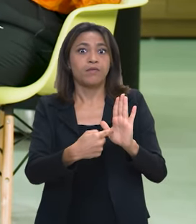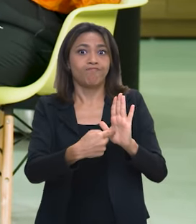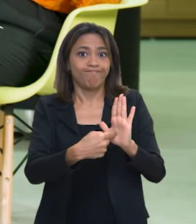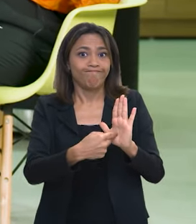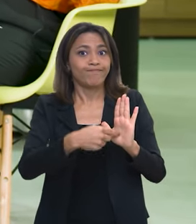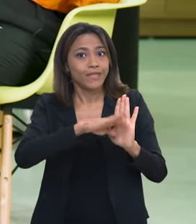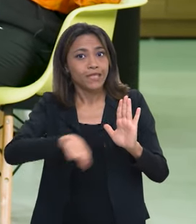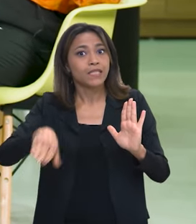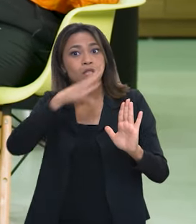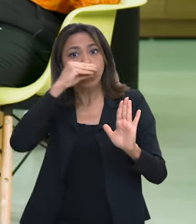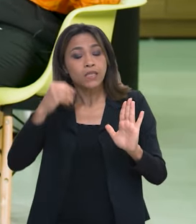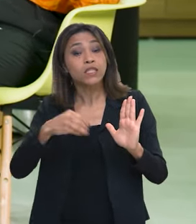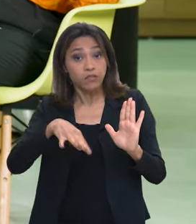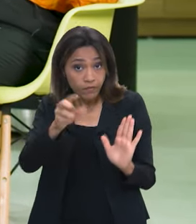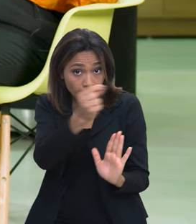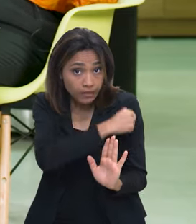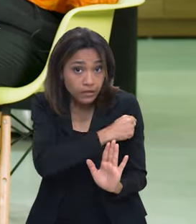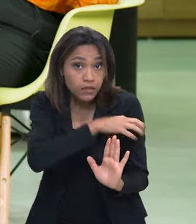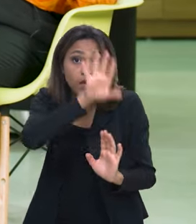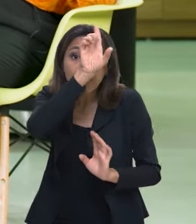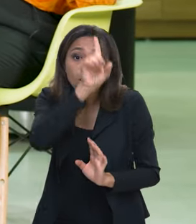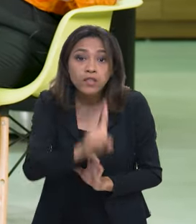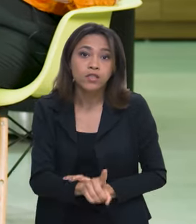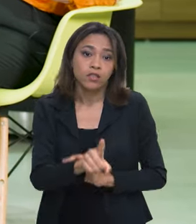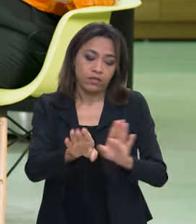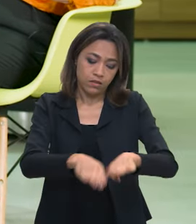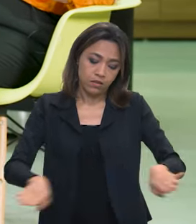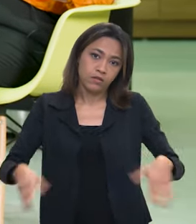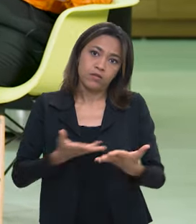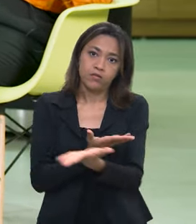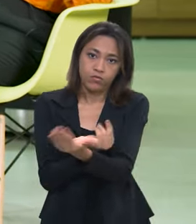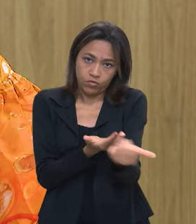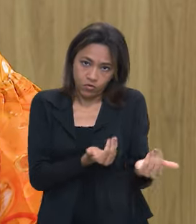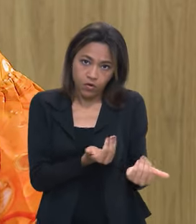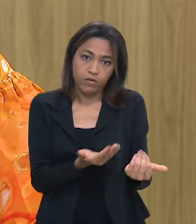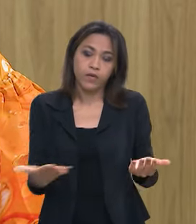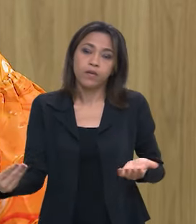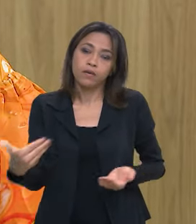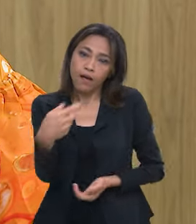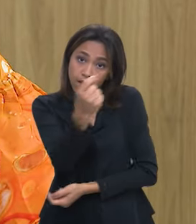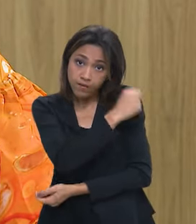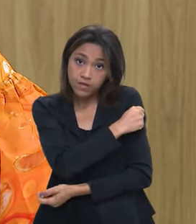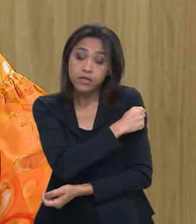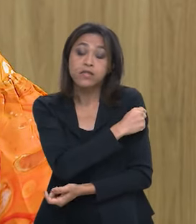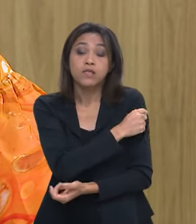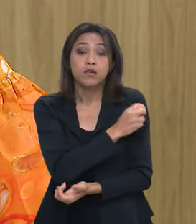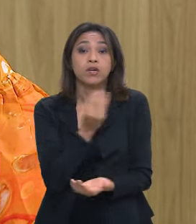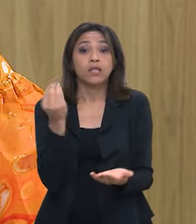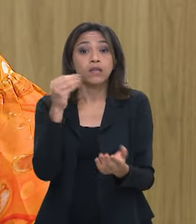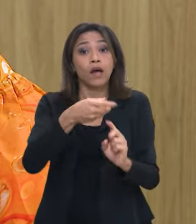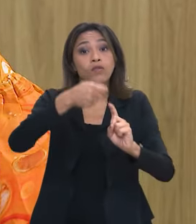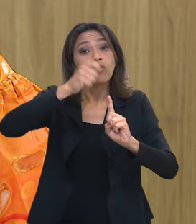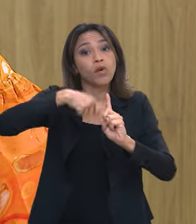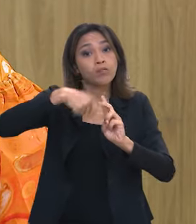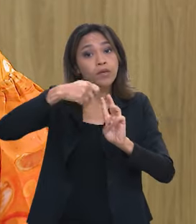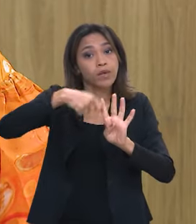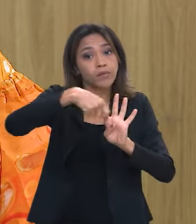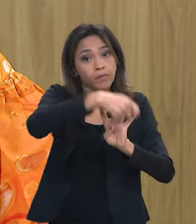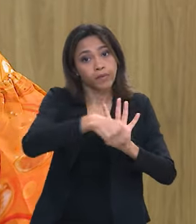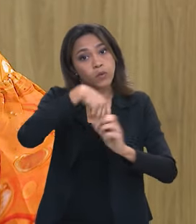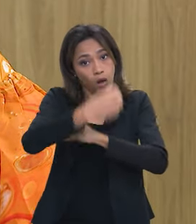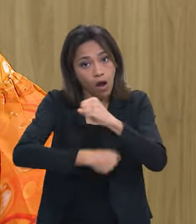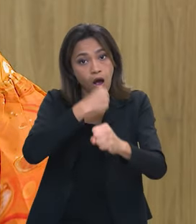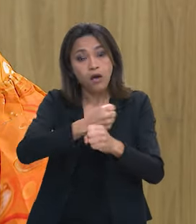vacina é um direito das nossas crianças e dos nossos jovens essa vacinação no calendário anual